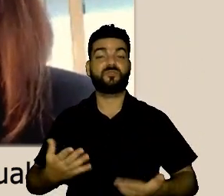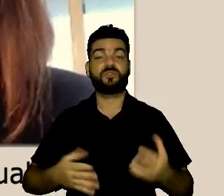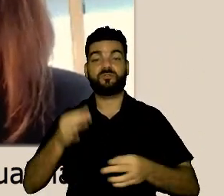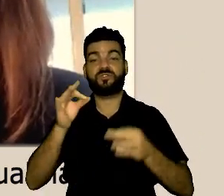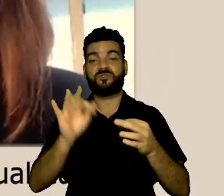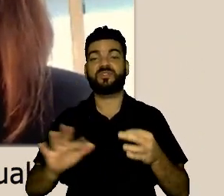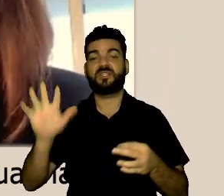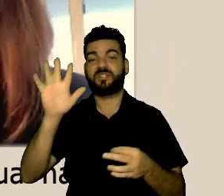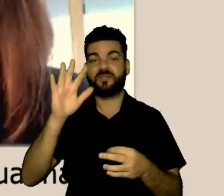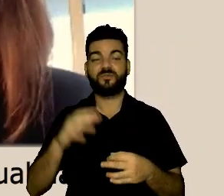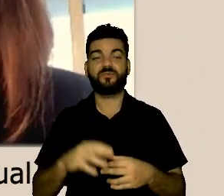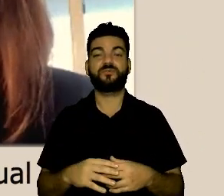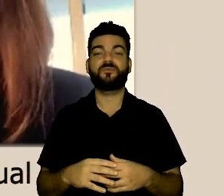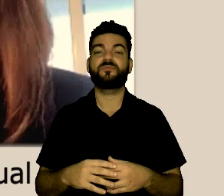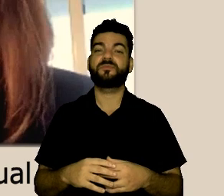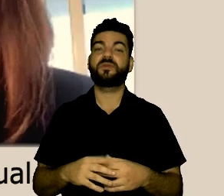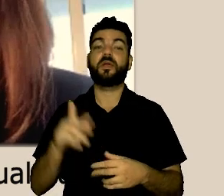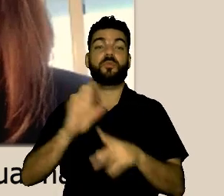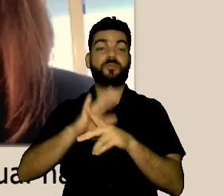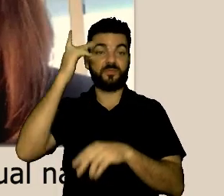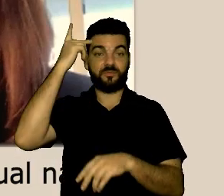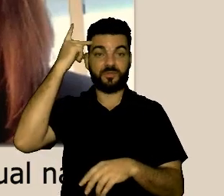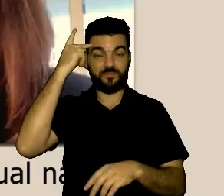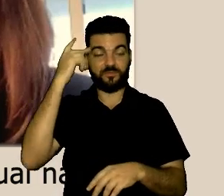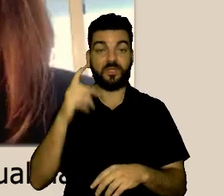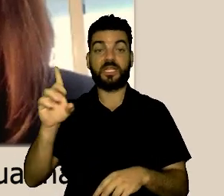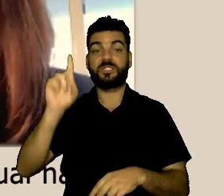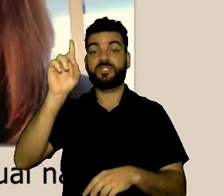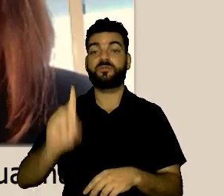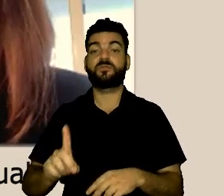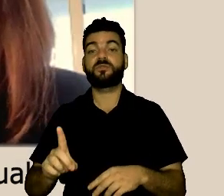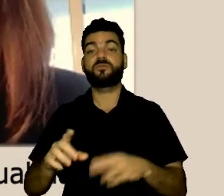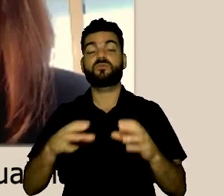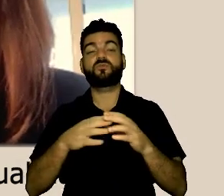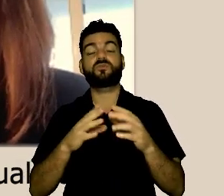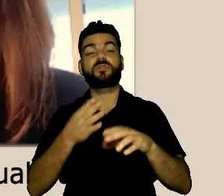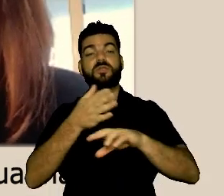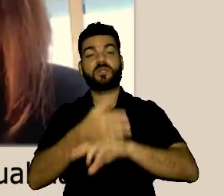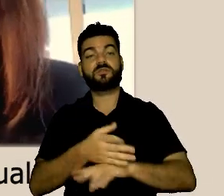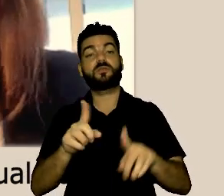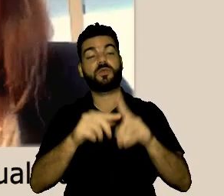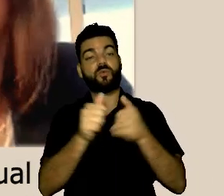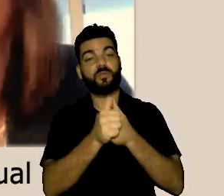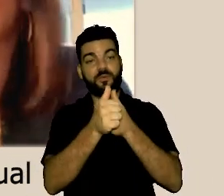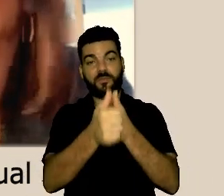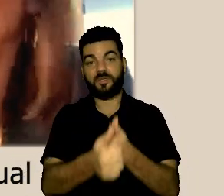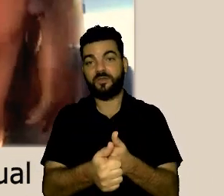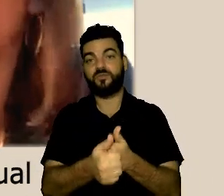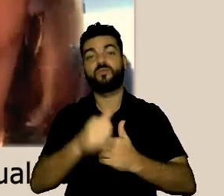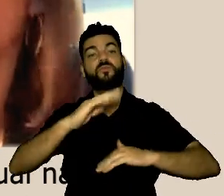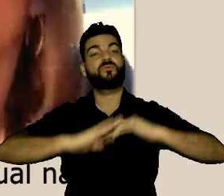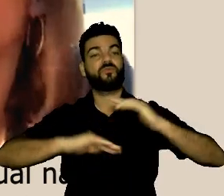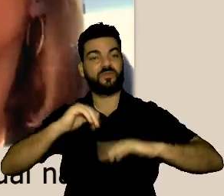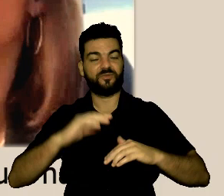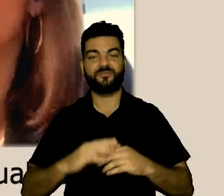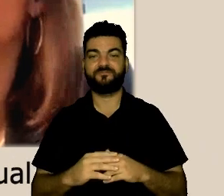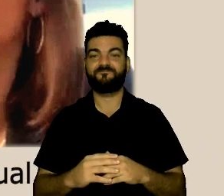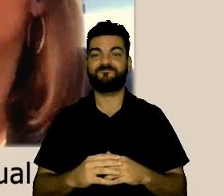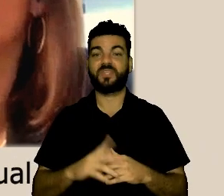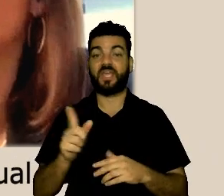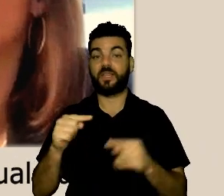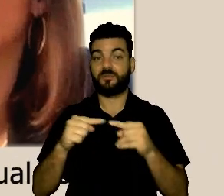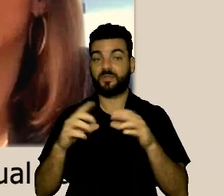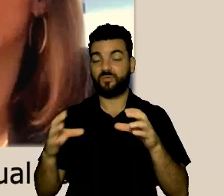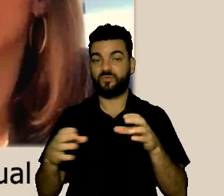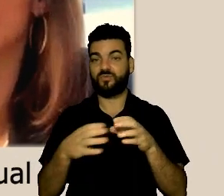Federal de São Paulo, diretora do Núcleo de Ingressos e Acompanhamento Profissional, é membro